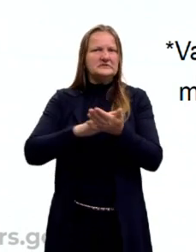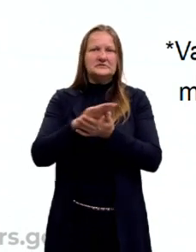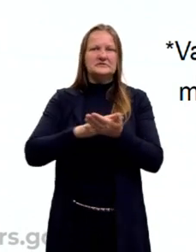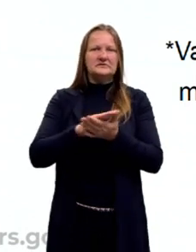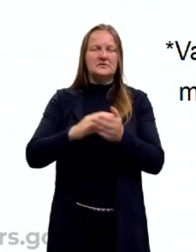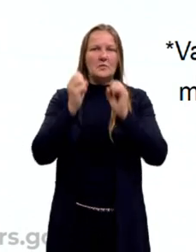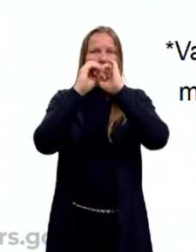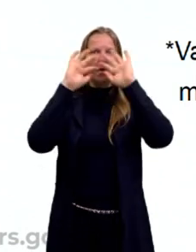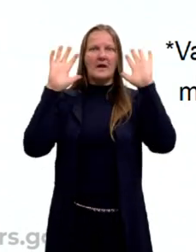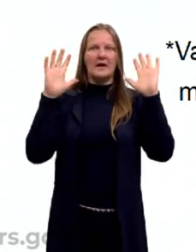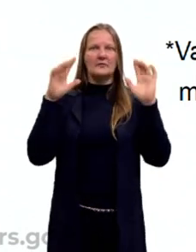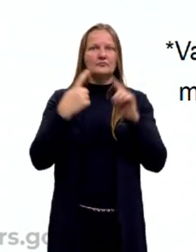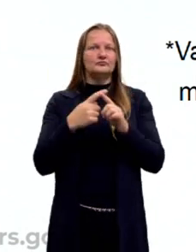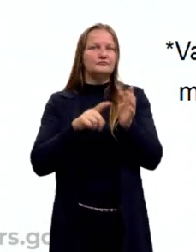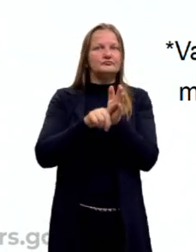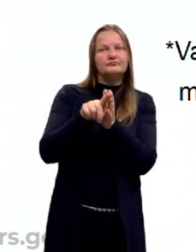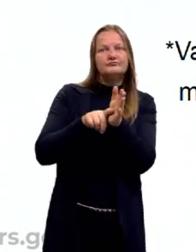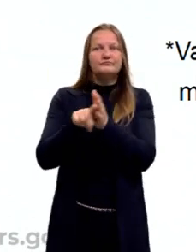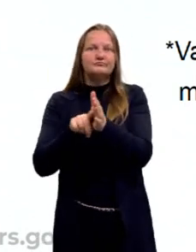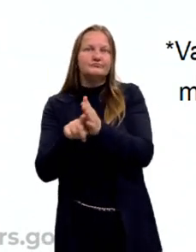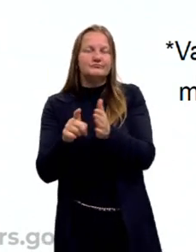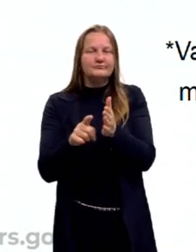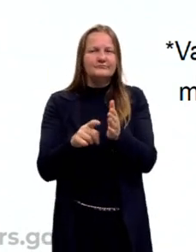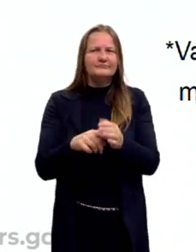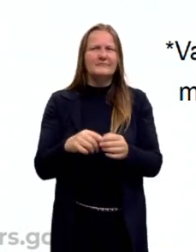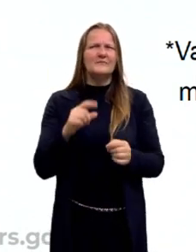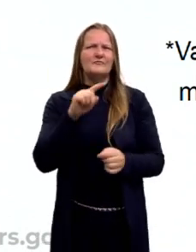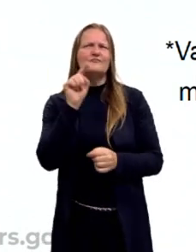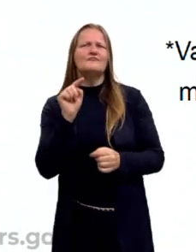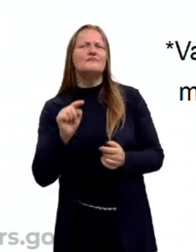Pode ver que aqui já tem elementos postos aqui.